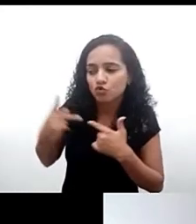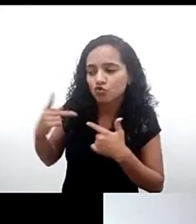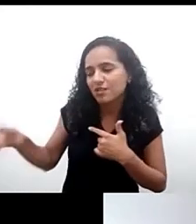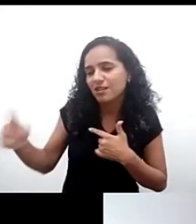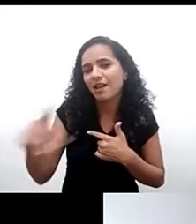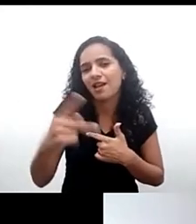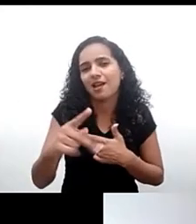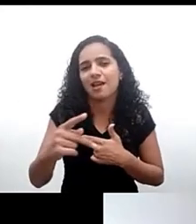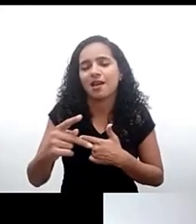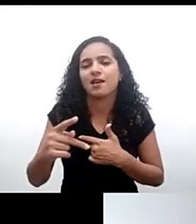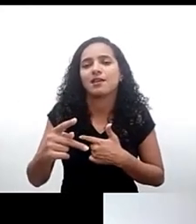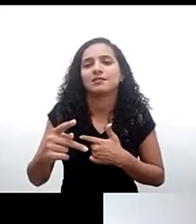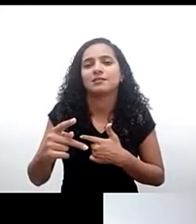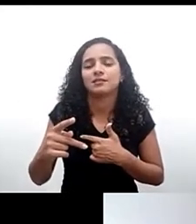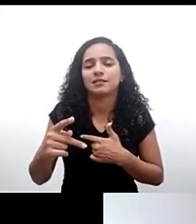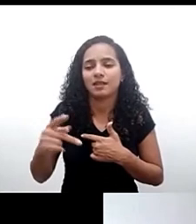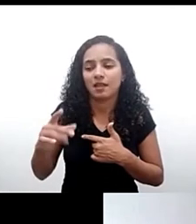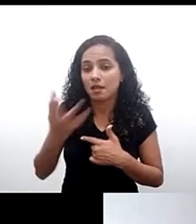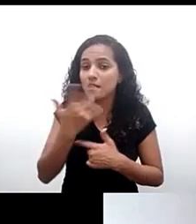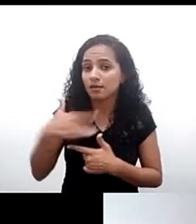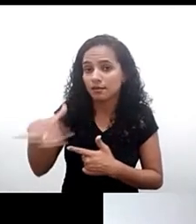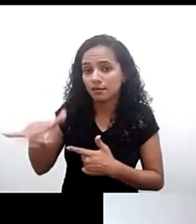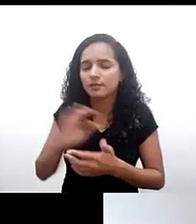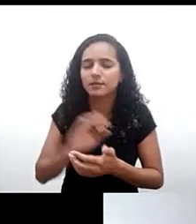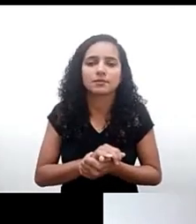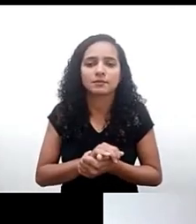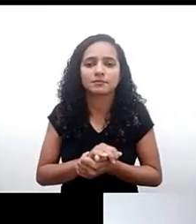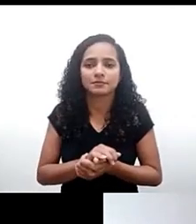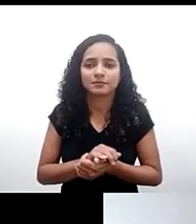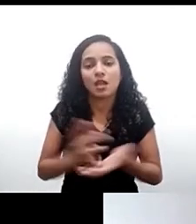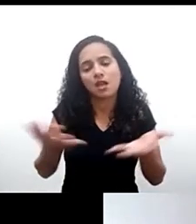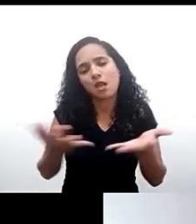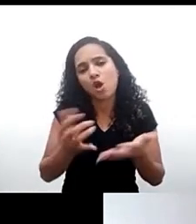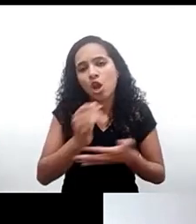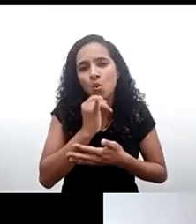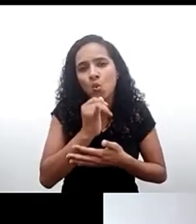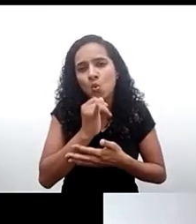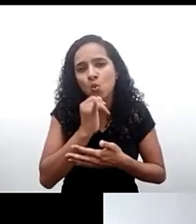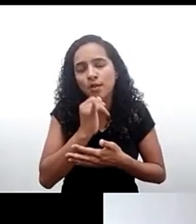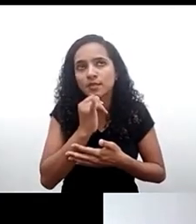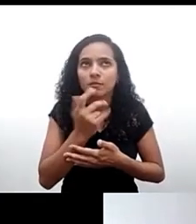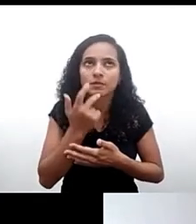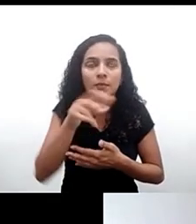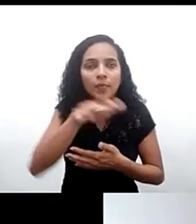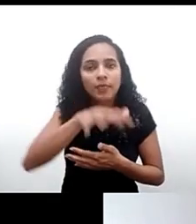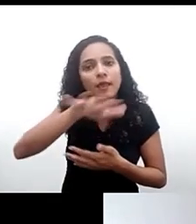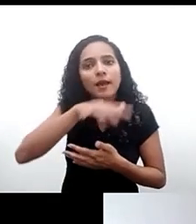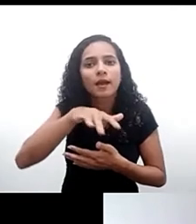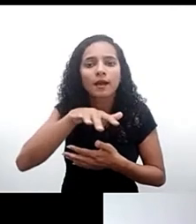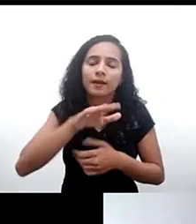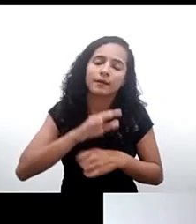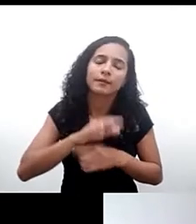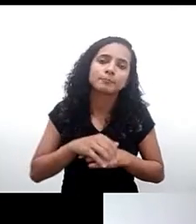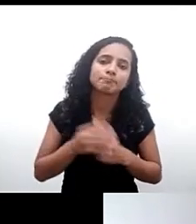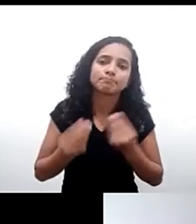e jovens com relação a isso e aqui eu trago um exemplo no campo que me é mais pertinente